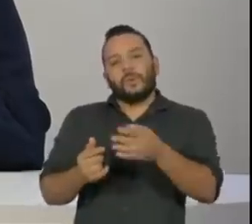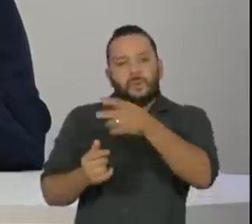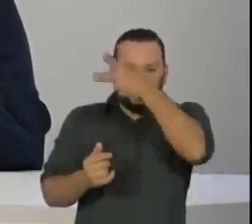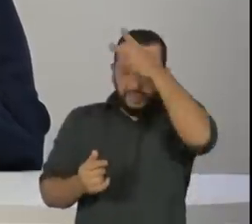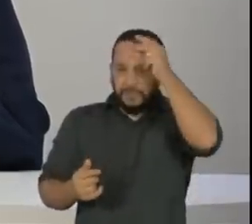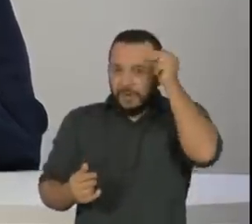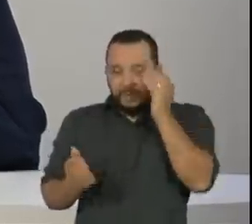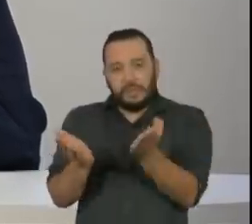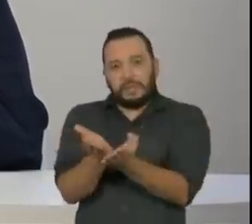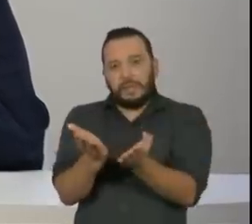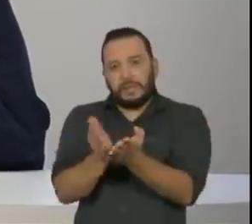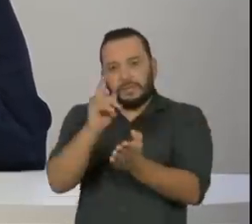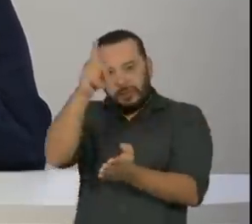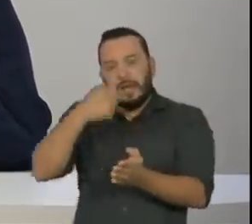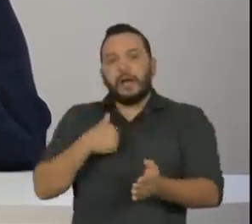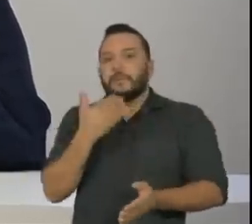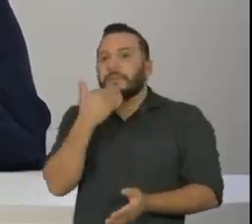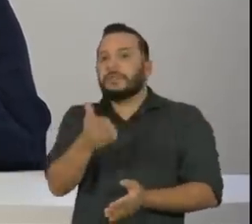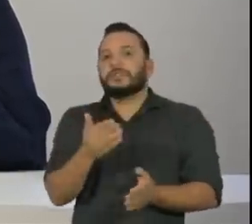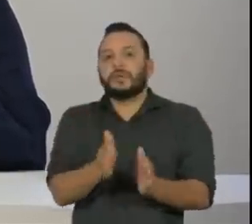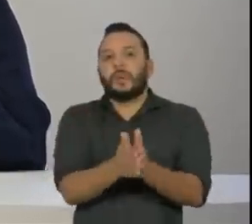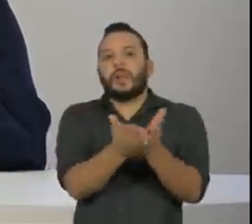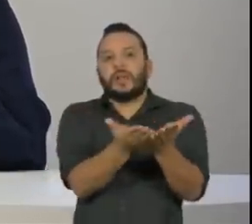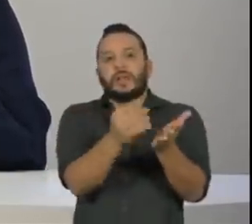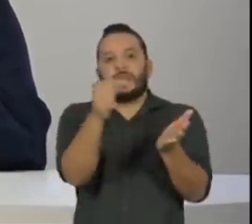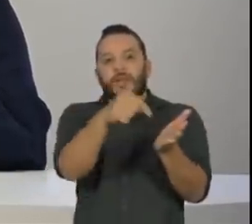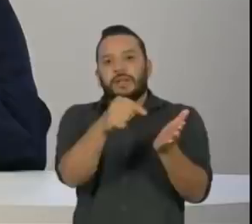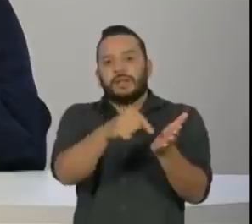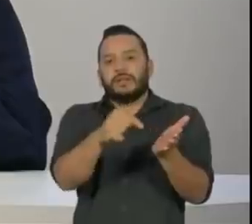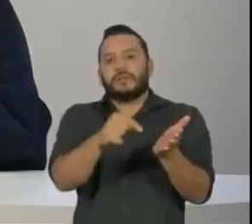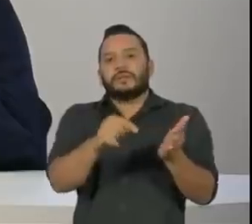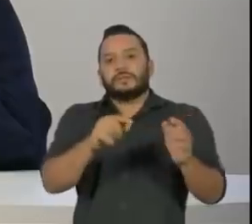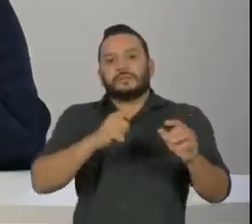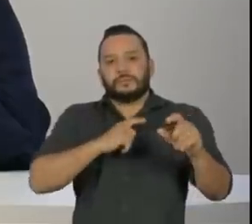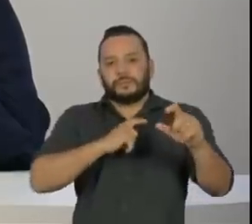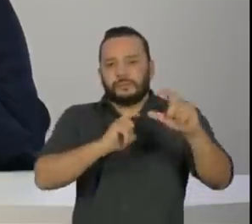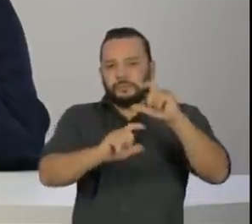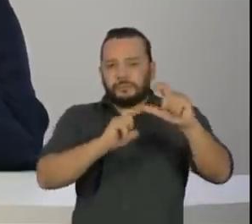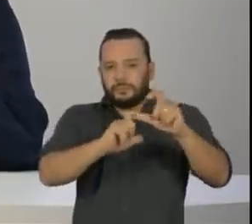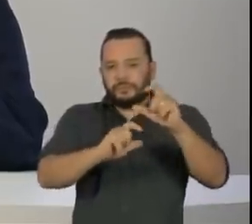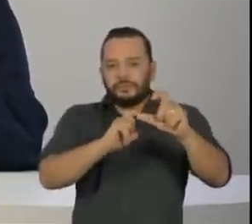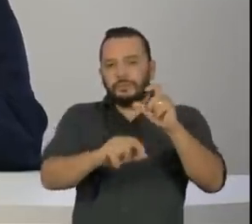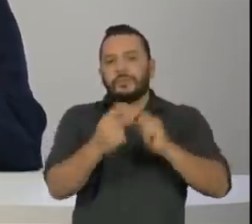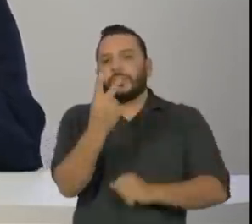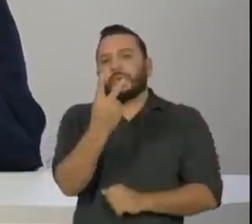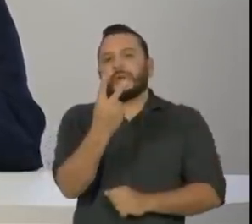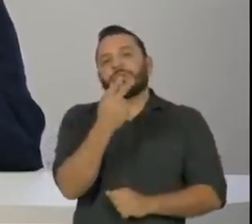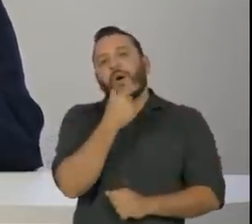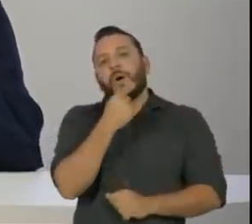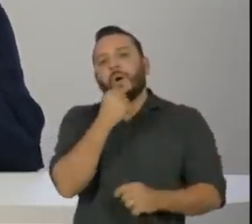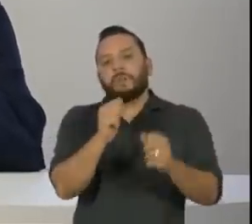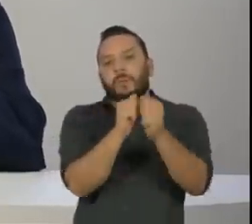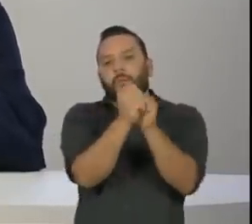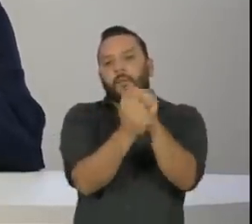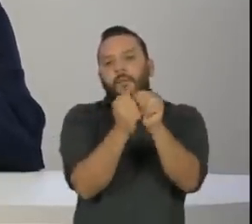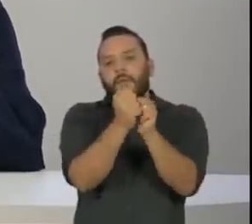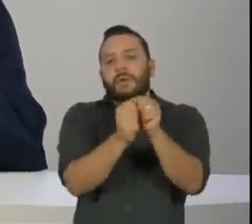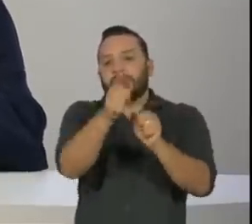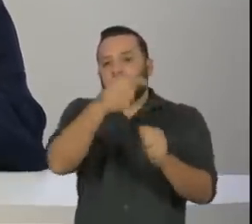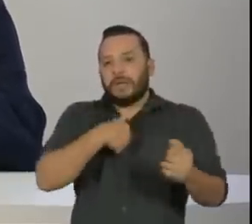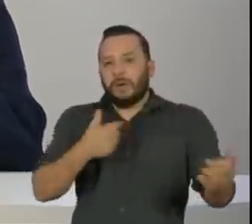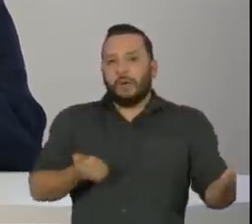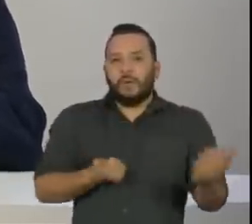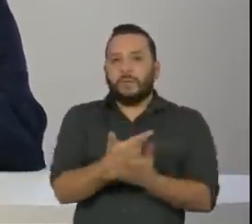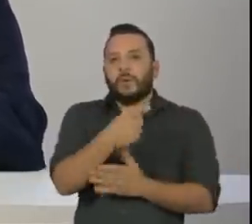retirada de livros da feira, que eram quadrinhos com ilustrações de dois homens se beijando, você comprou 14 mil